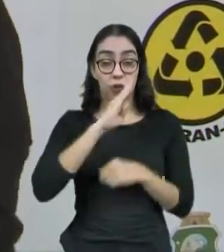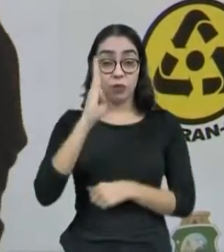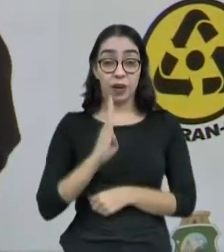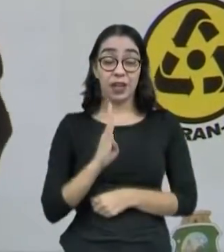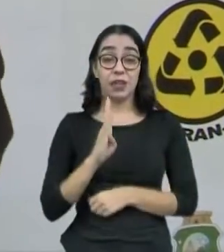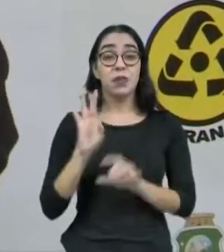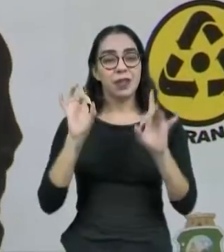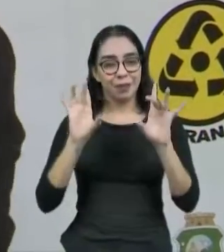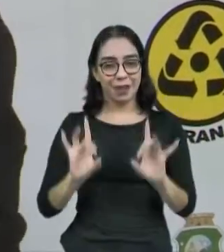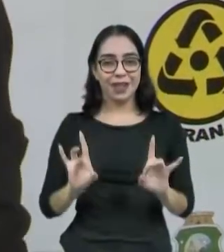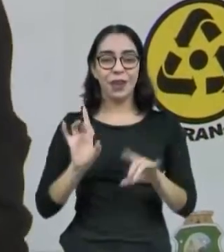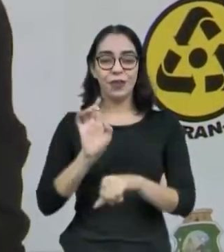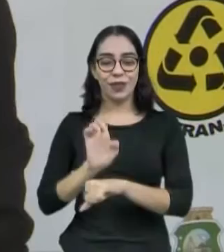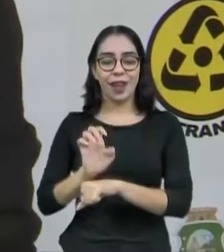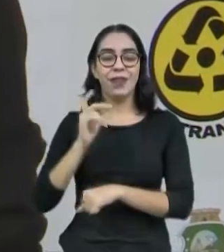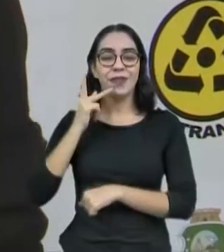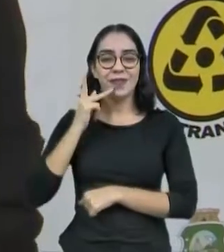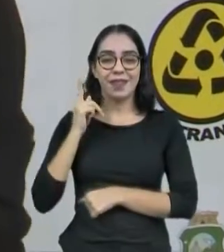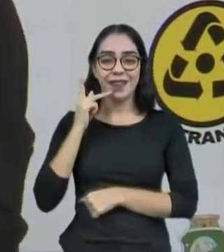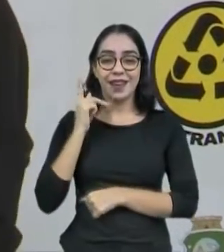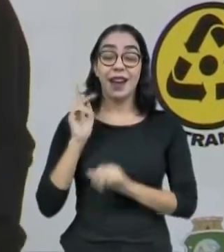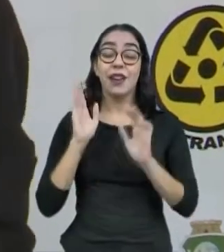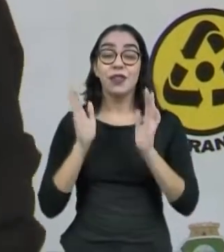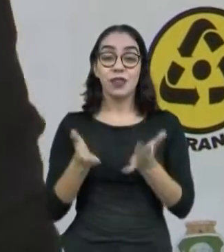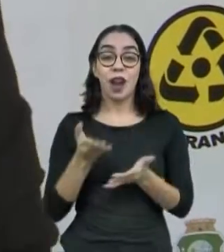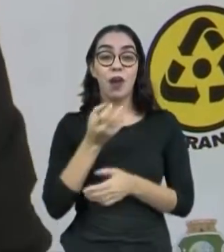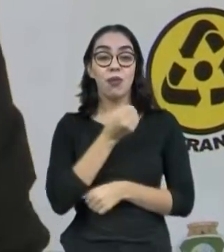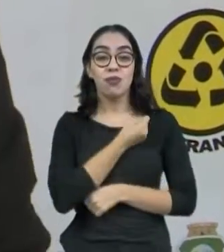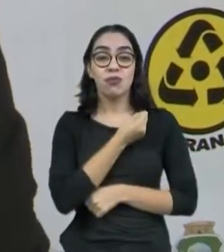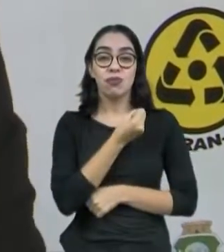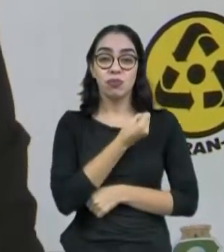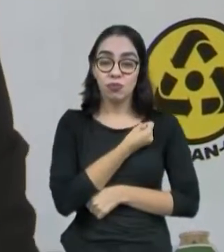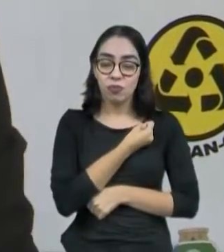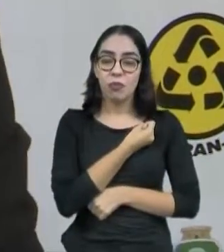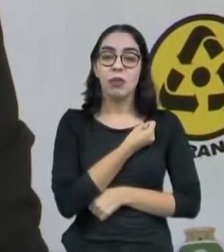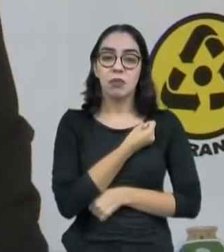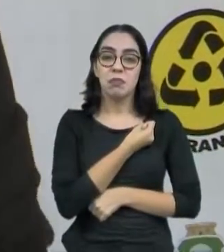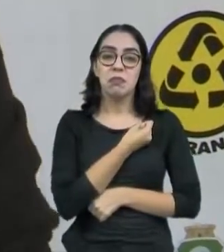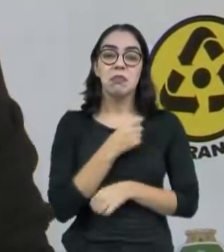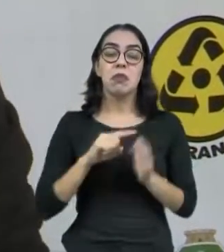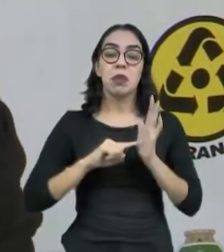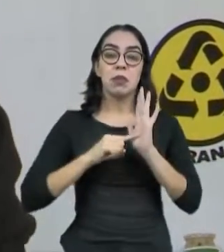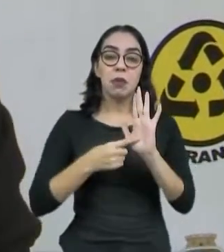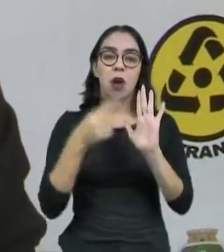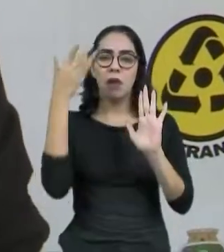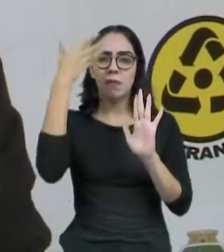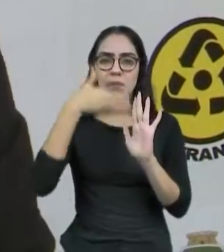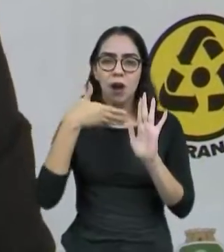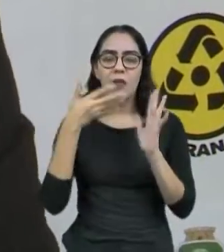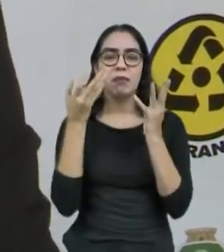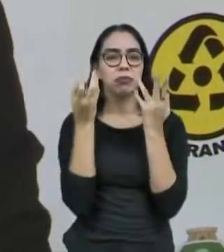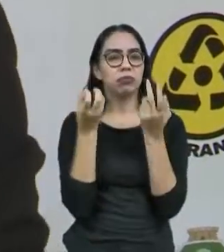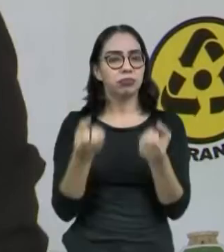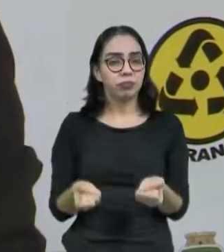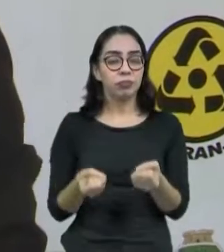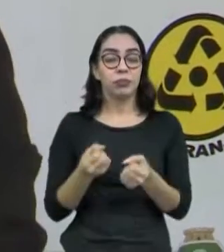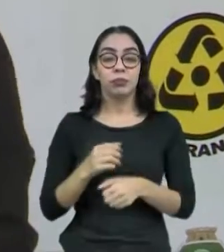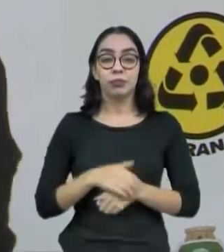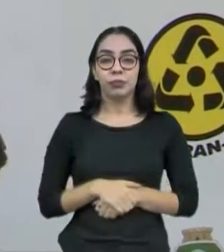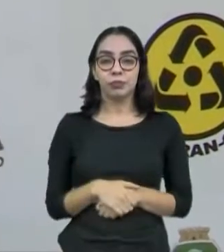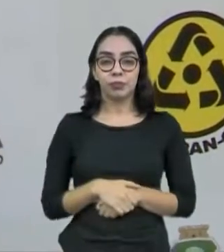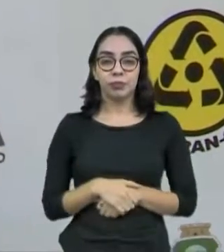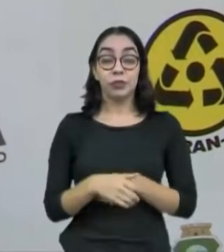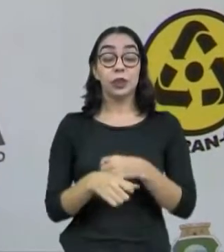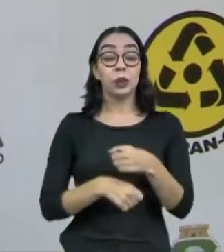porque nós, por exemplo, nós temos um número que ele representa bem essa adesão do estado do Ceará. Nesse ano, nós temos mais